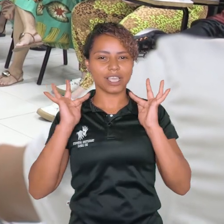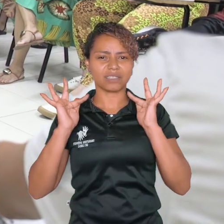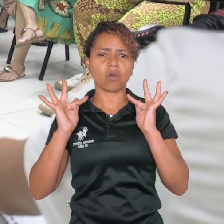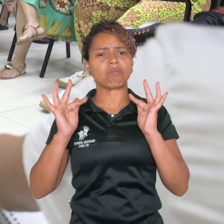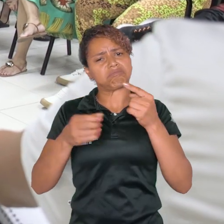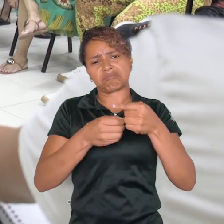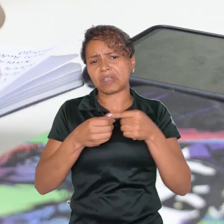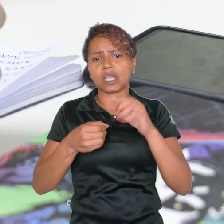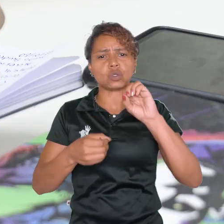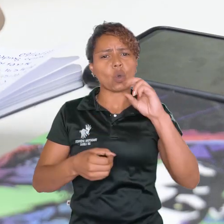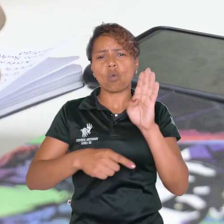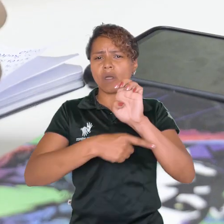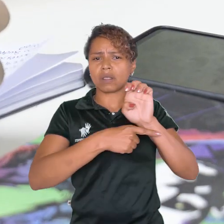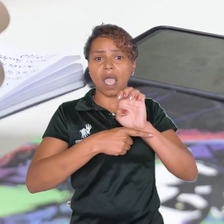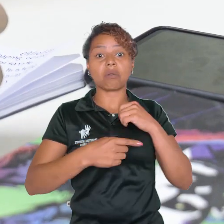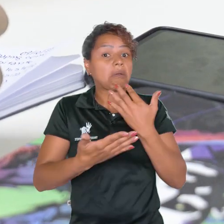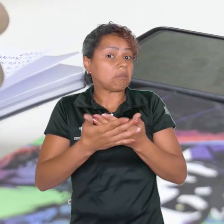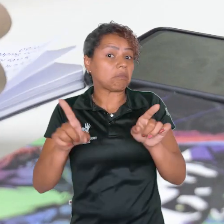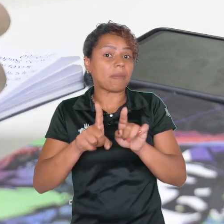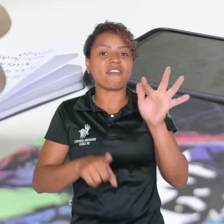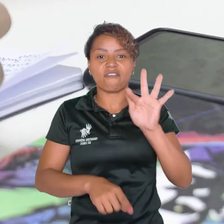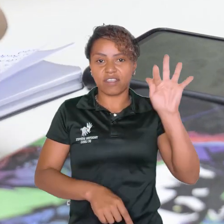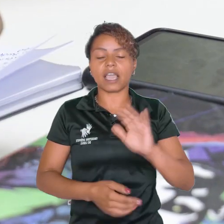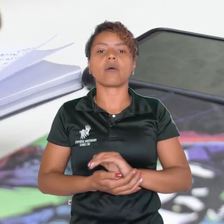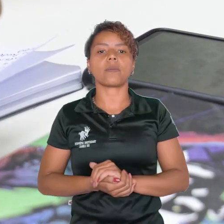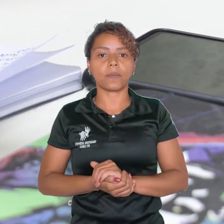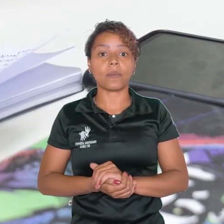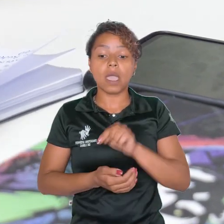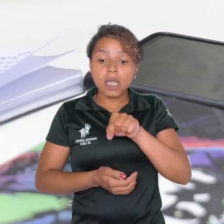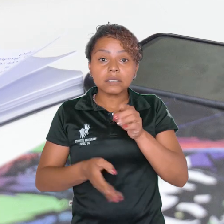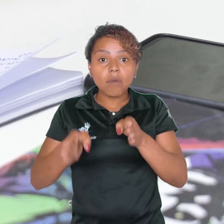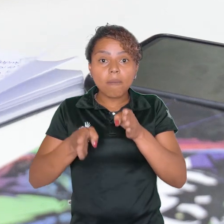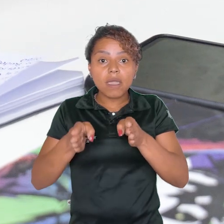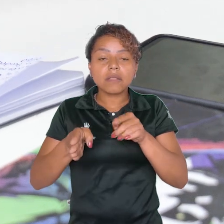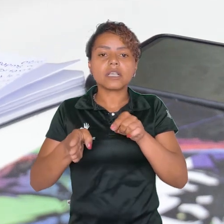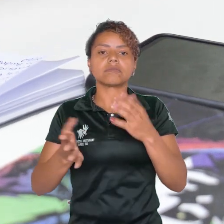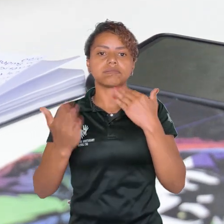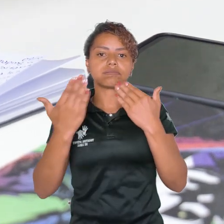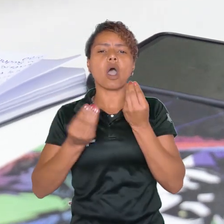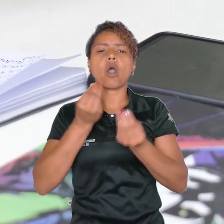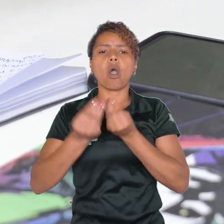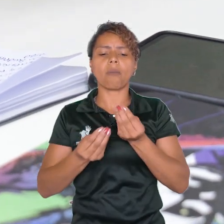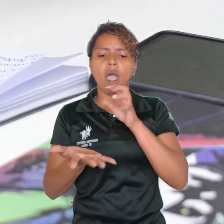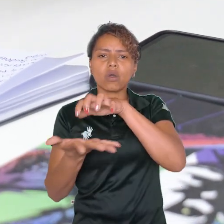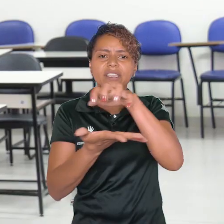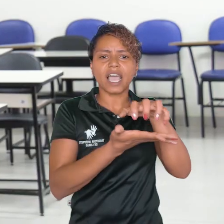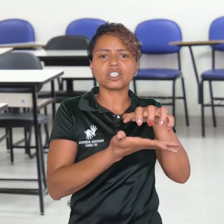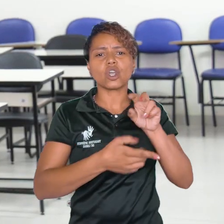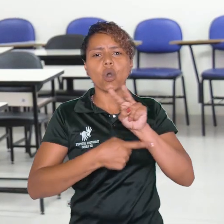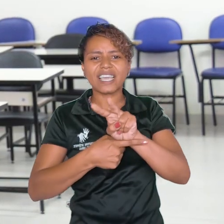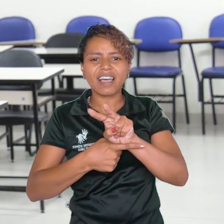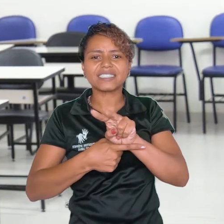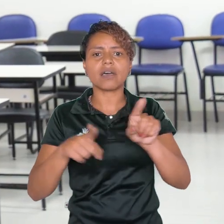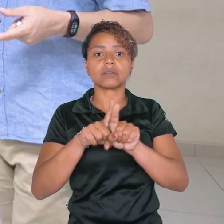desenhar as políticas de turismo no âmbito municipal, estadual e quem sabe federal. É nesse momento também que eles vão ter